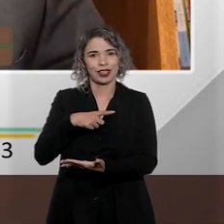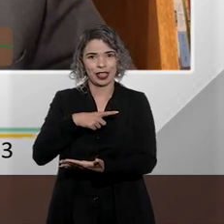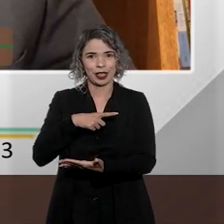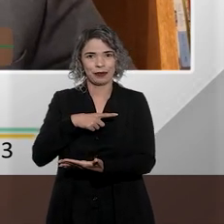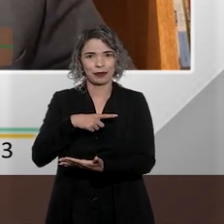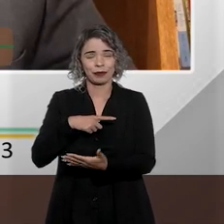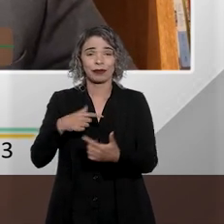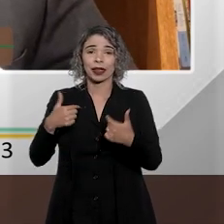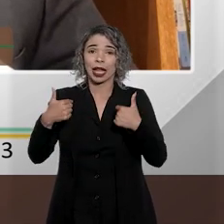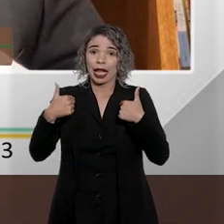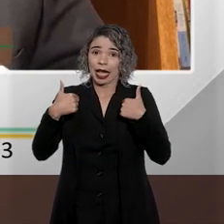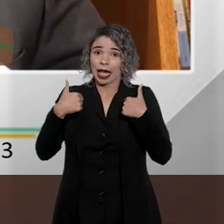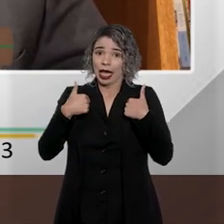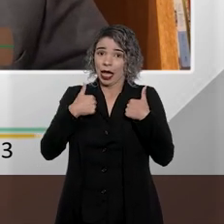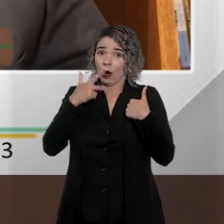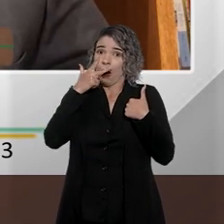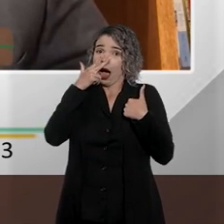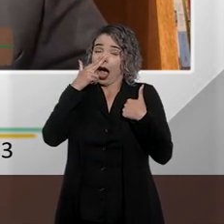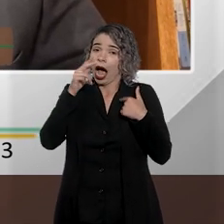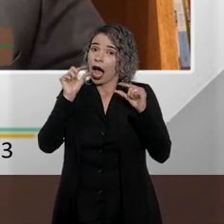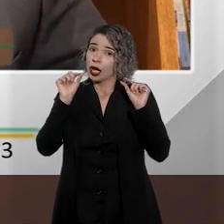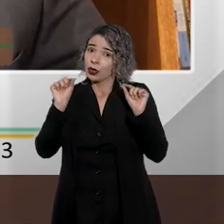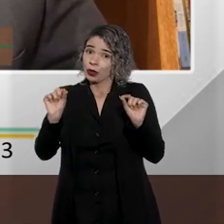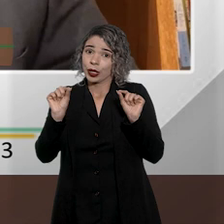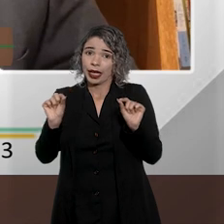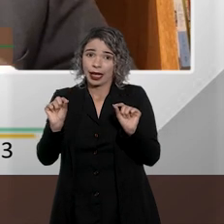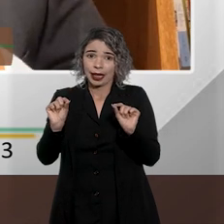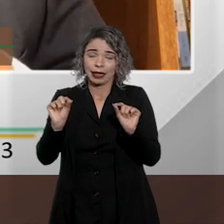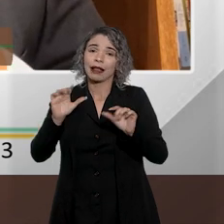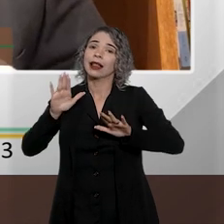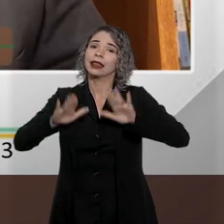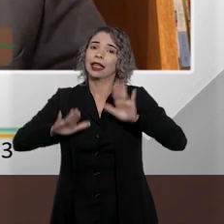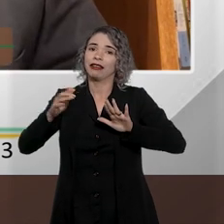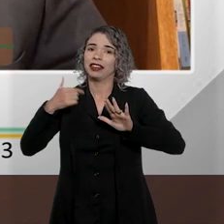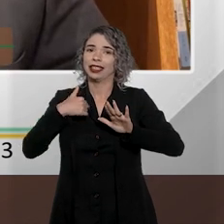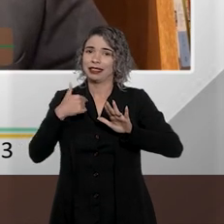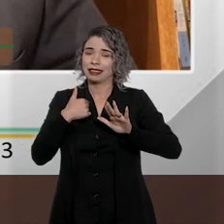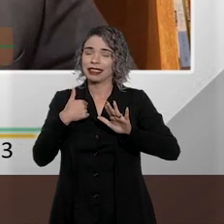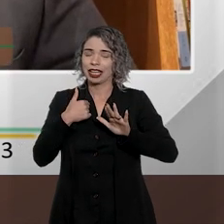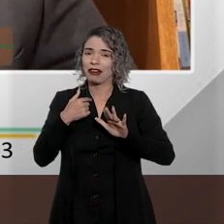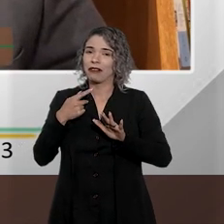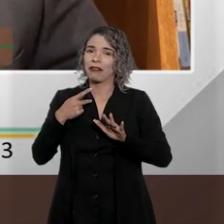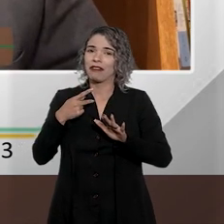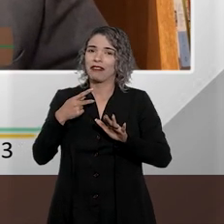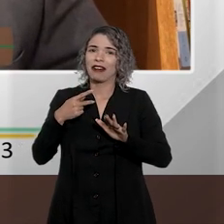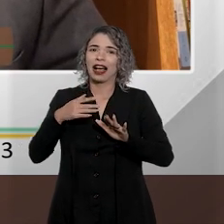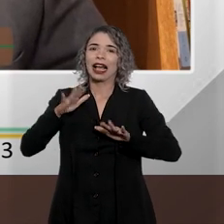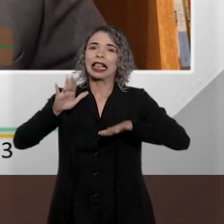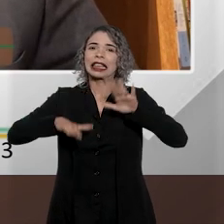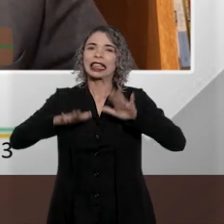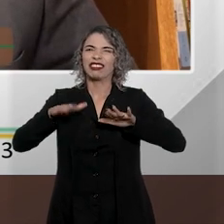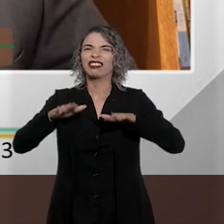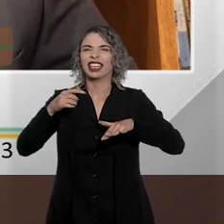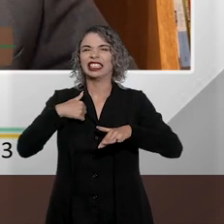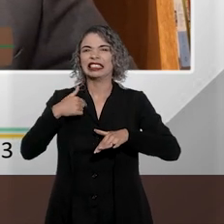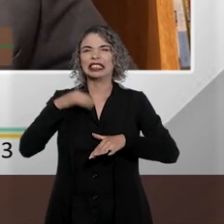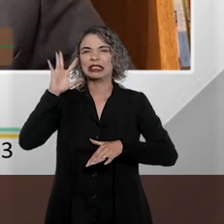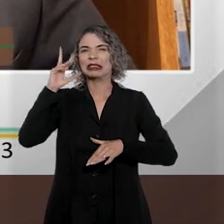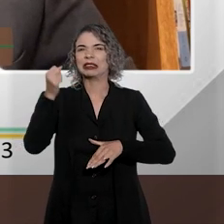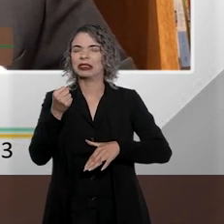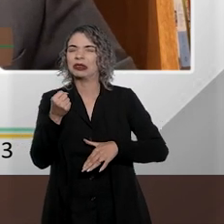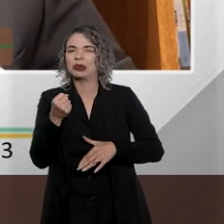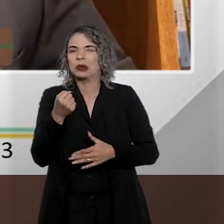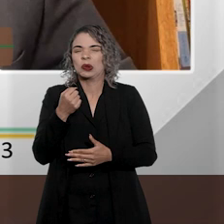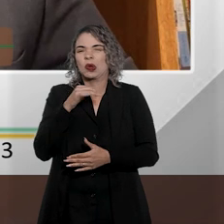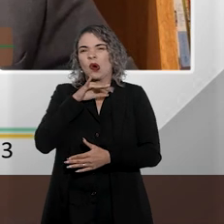pergunta de Fátima, eu ousaria dizer, talvez seja acusado de, talvez, uma conclusão assodada, e